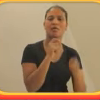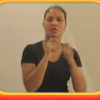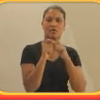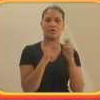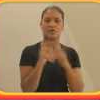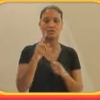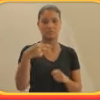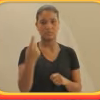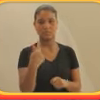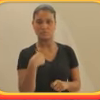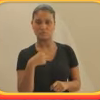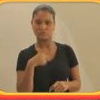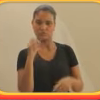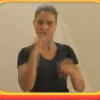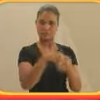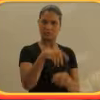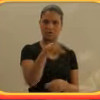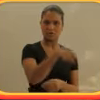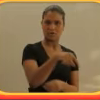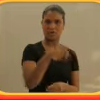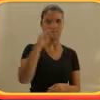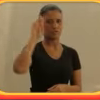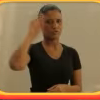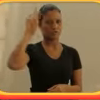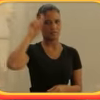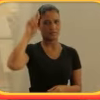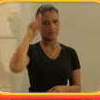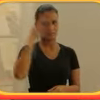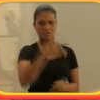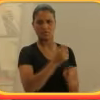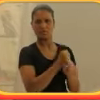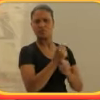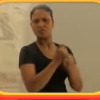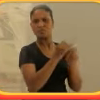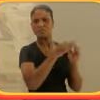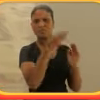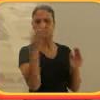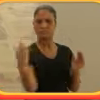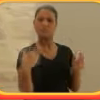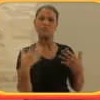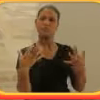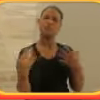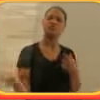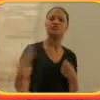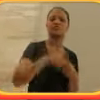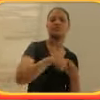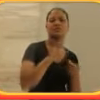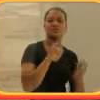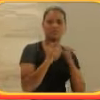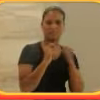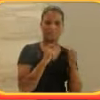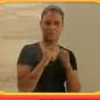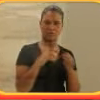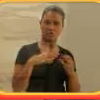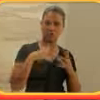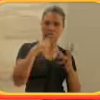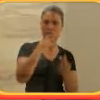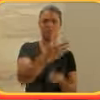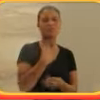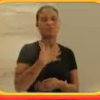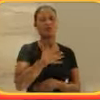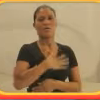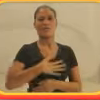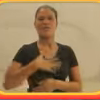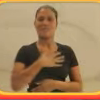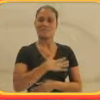evolução nesse quesito. Eu comecei como repórter, depois eu tive um cargo de chefia por longos anos. E